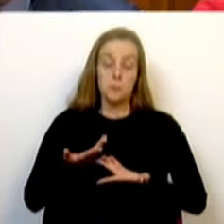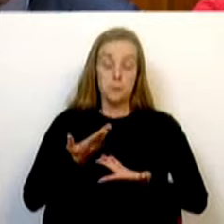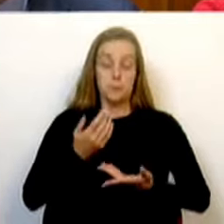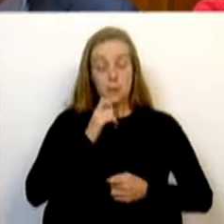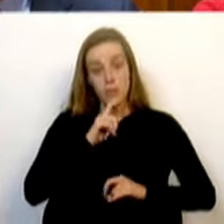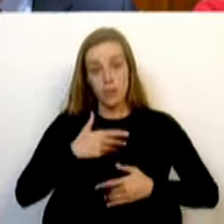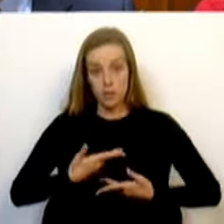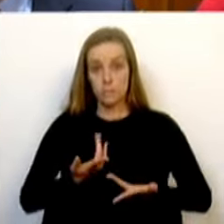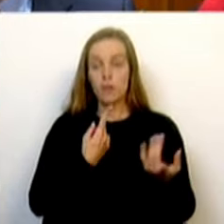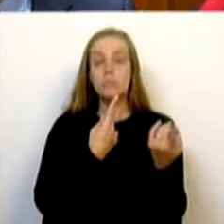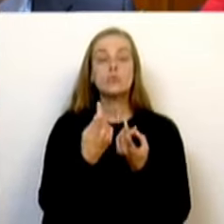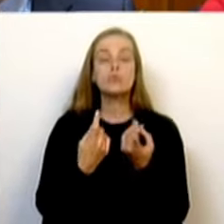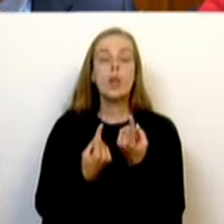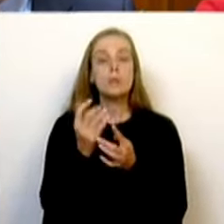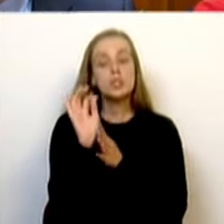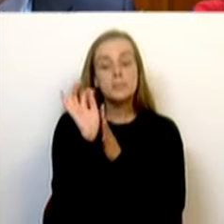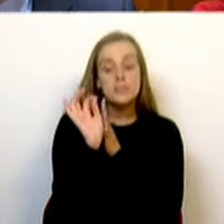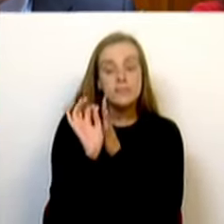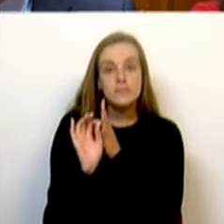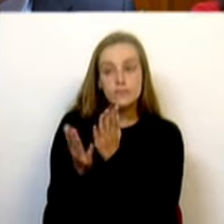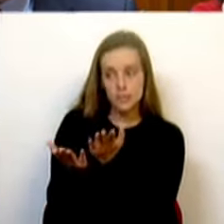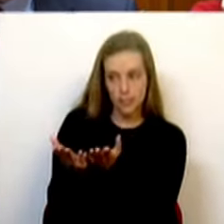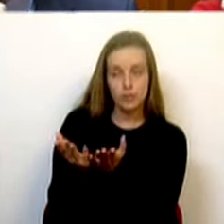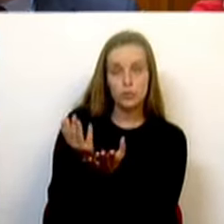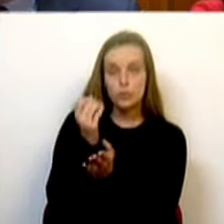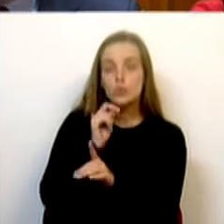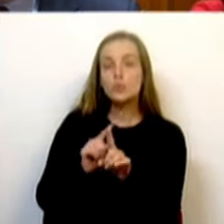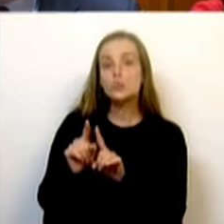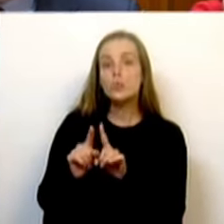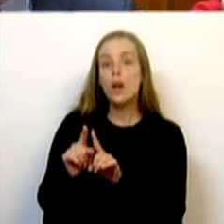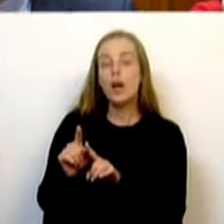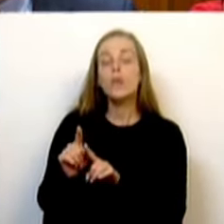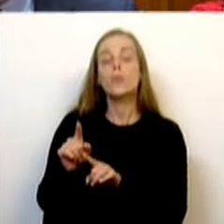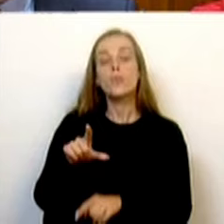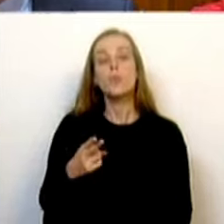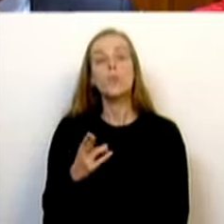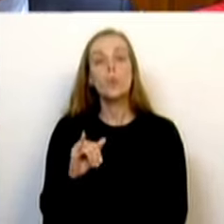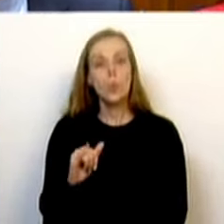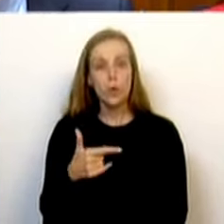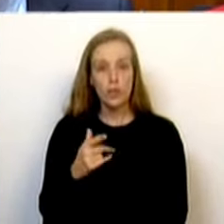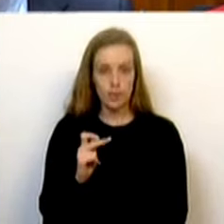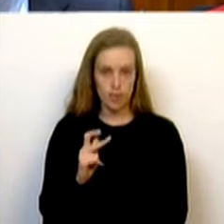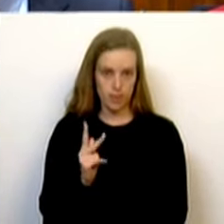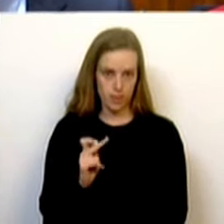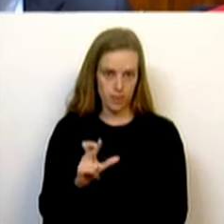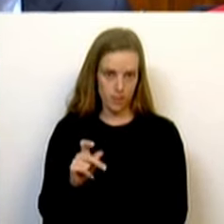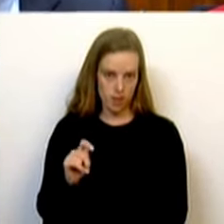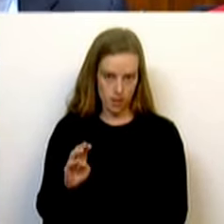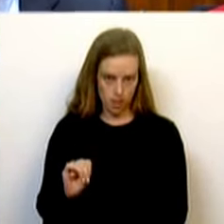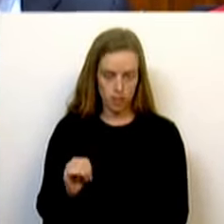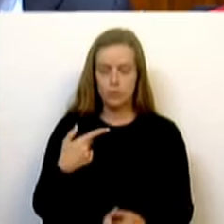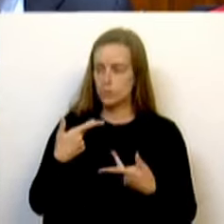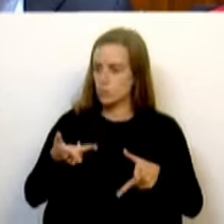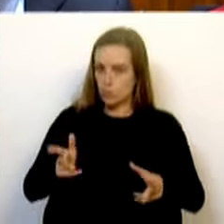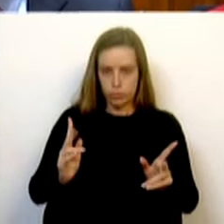questões concretas, a primeira do Sr. Deputado Rui Tavares, para lhe dizer que, obviamente, temos toda a disponibilidade e interesse